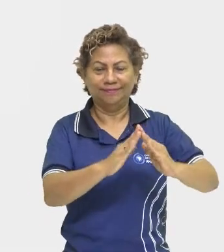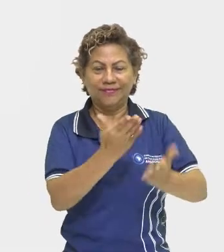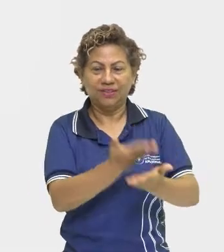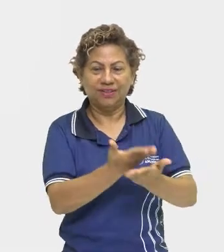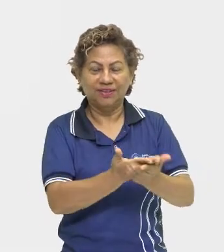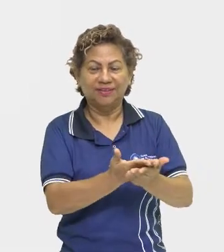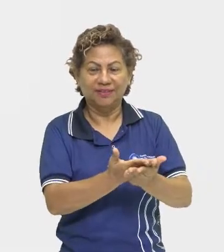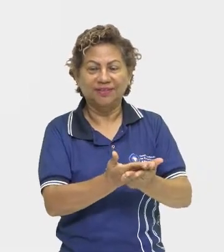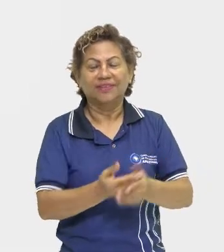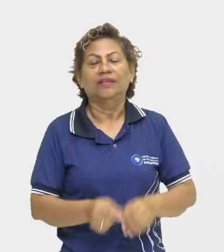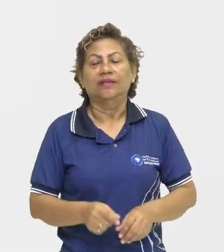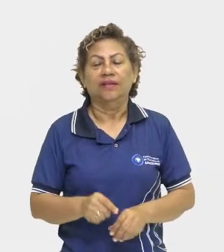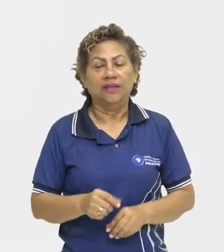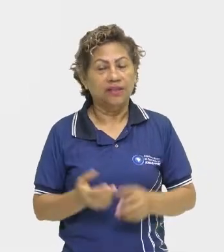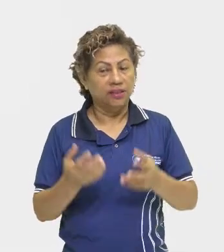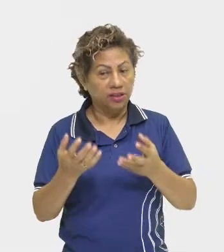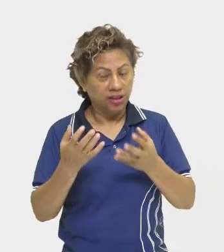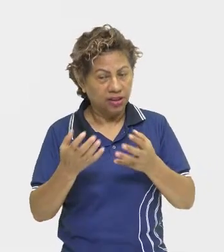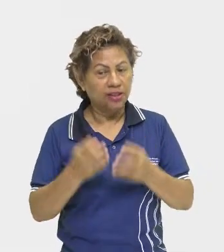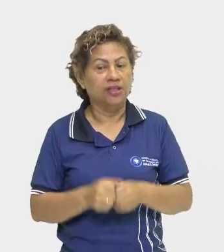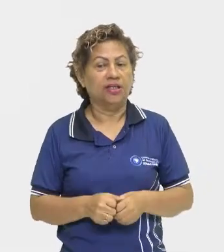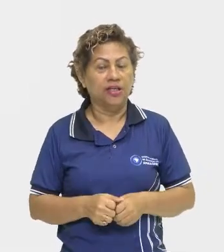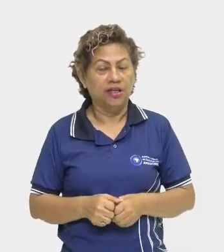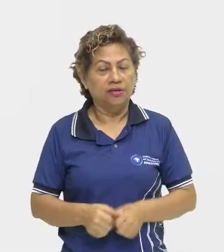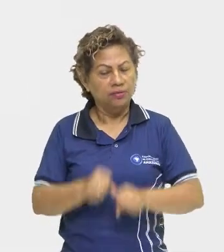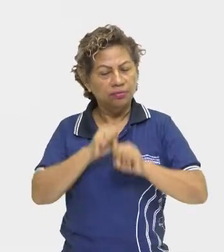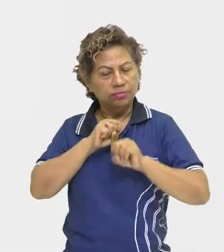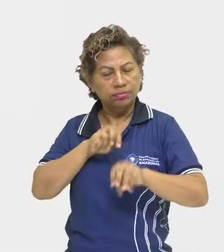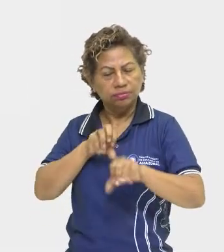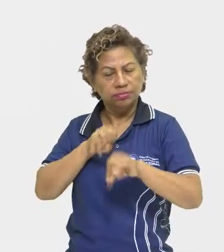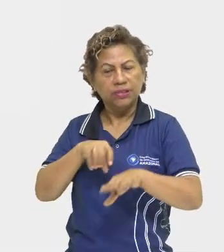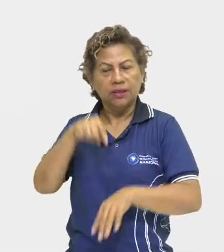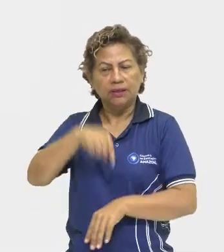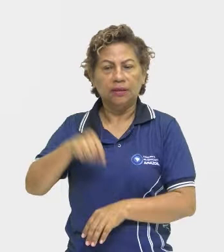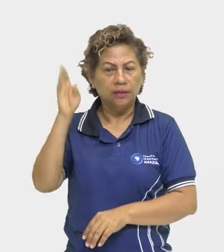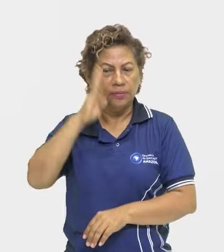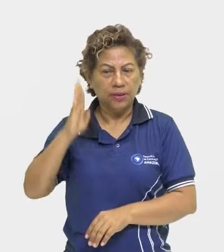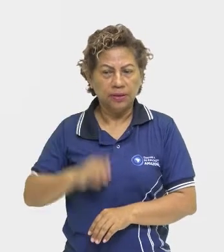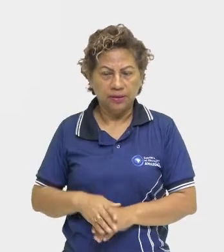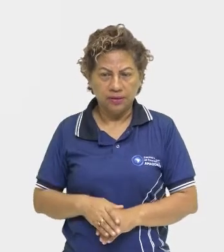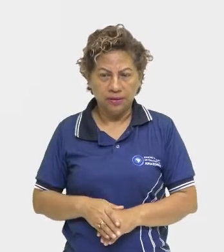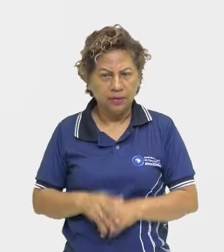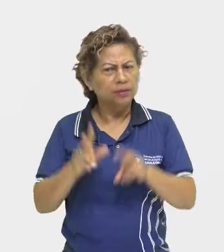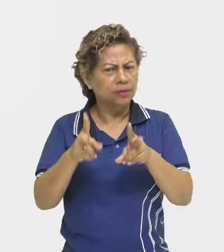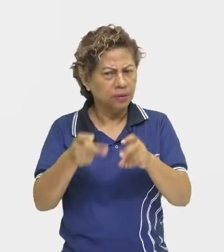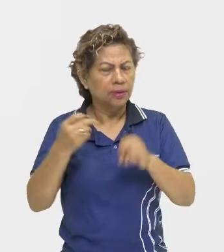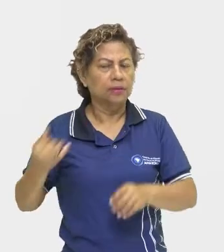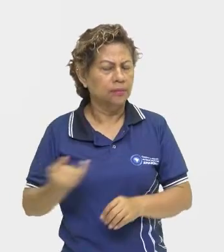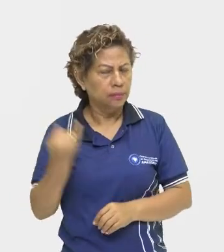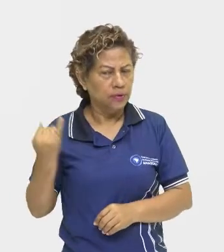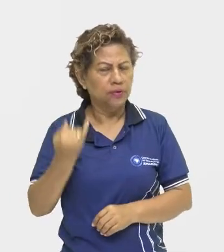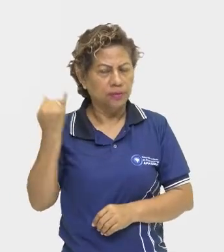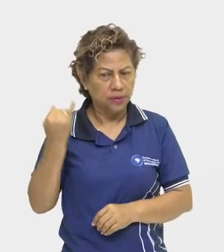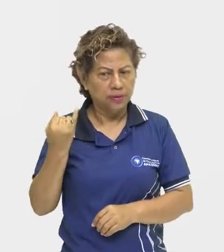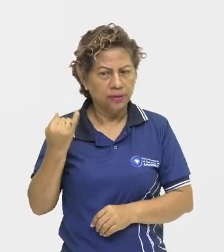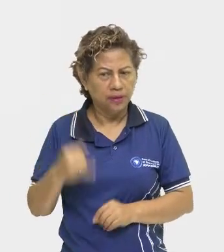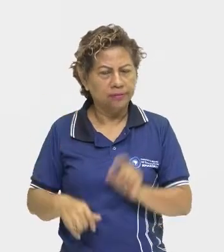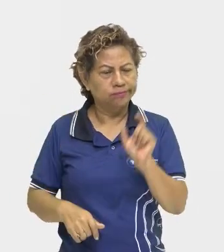a educação pública aqui no país. Você percebe a importância de você conhecer sobre o quientismo, a